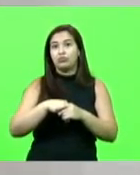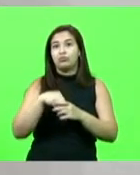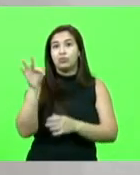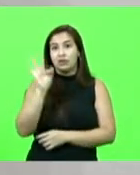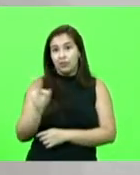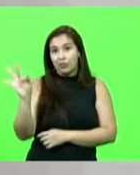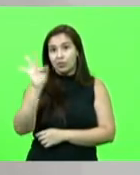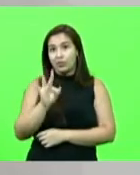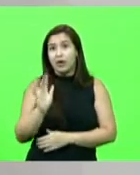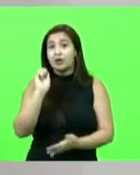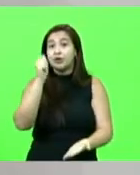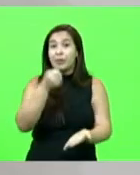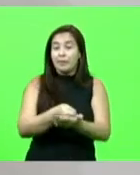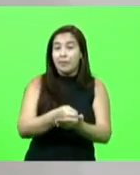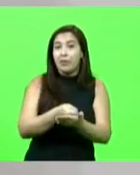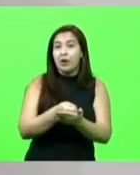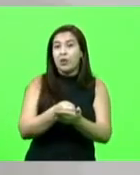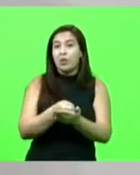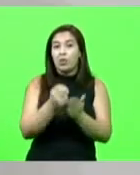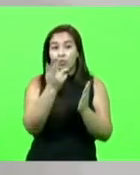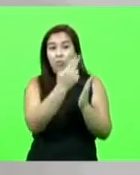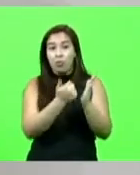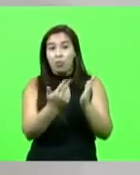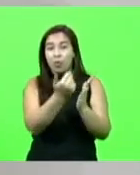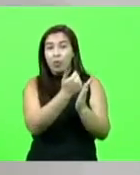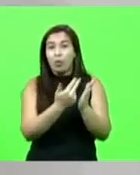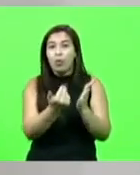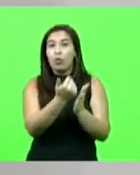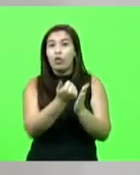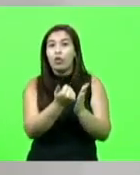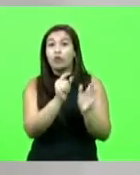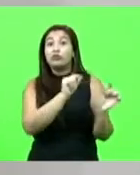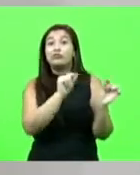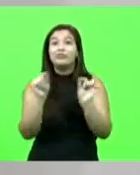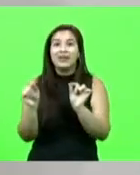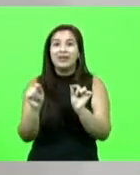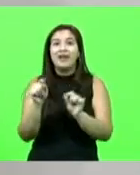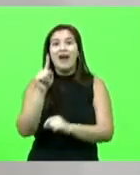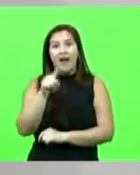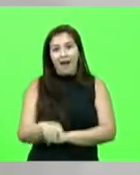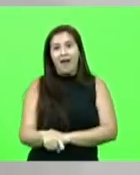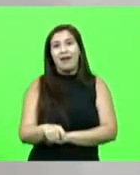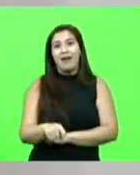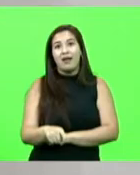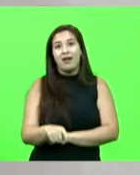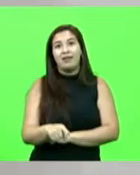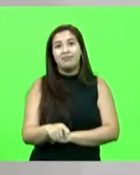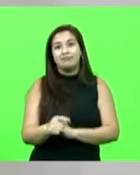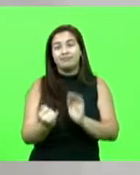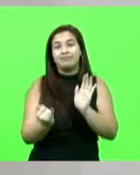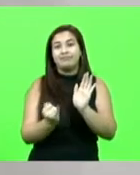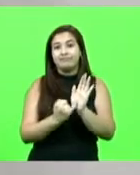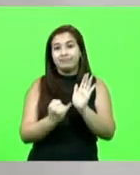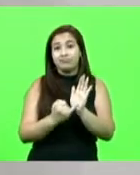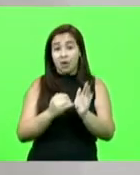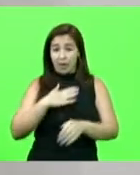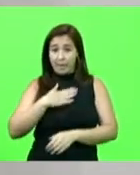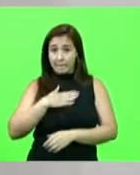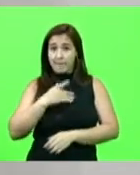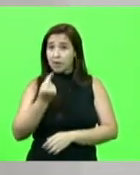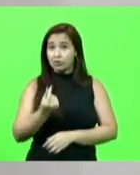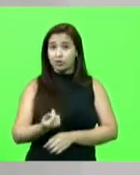a tinta dessa porta, quem pagou essa maçaneta, esse vidro, foram os impostos, foram meu dinheiro, seu dinheiro.